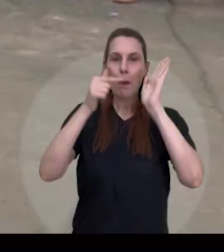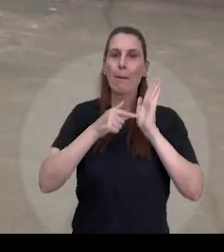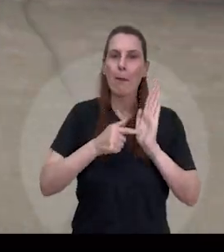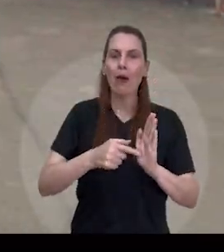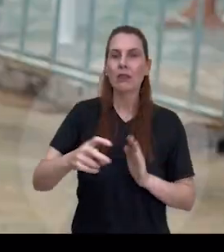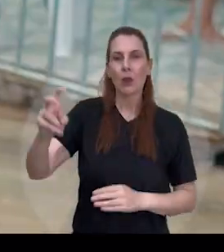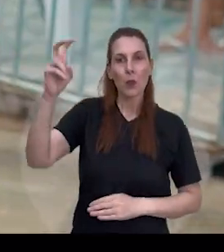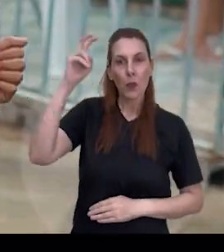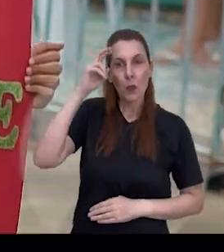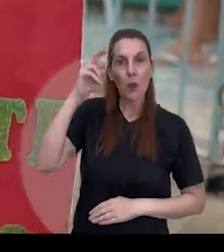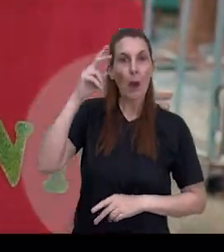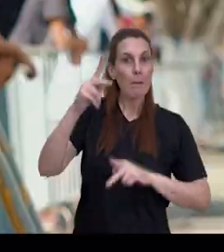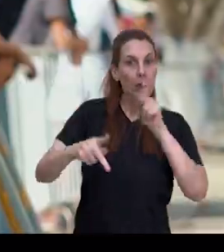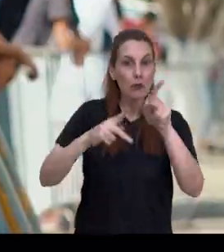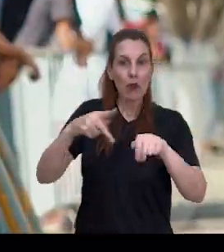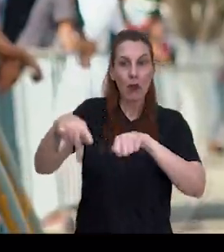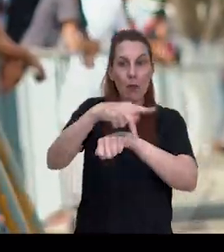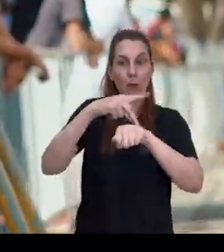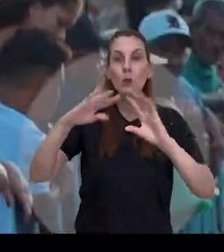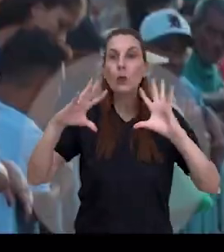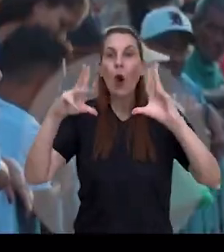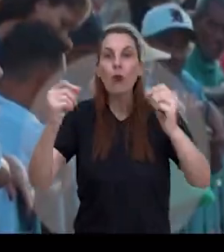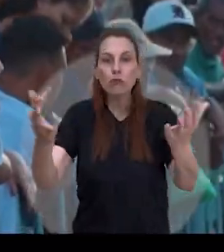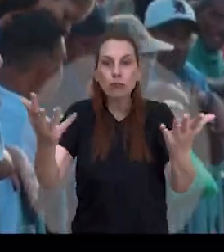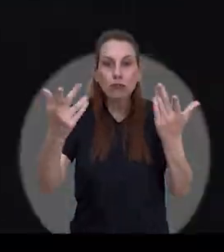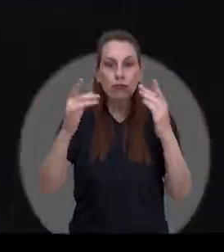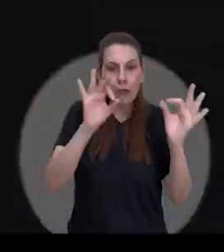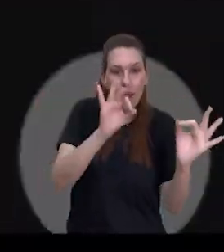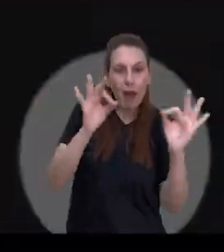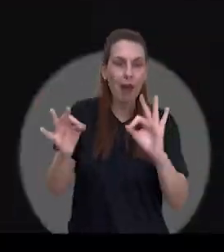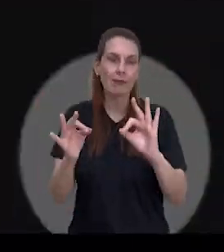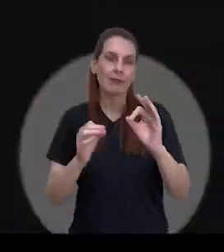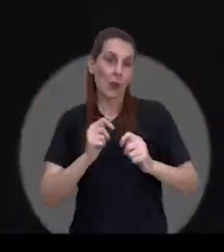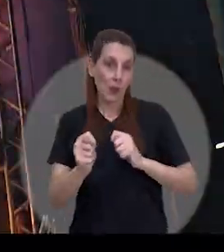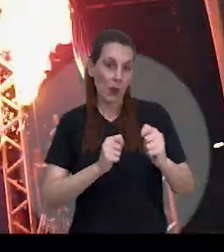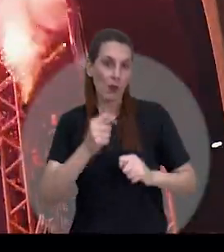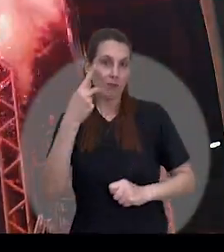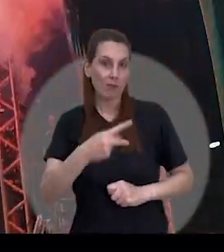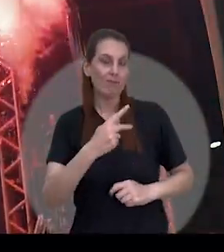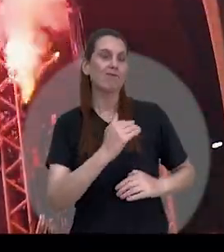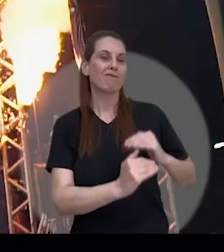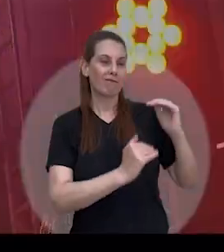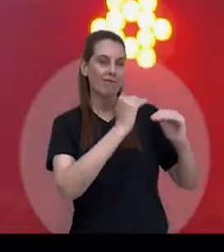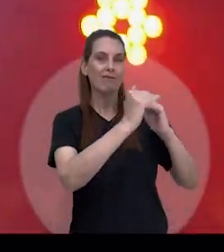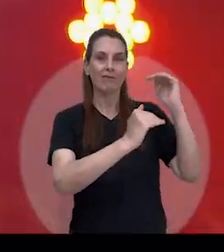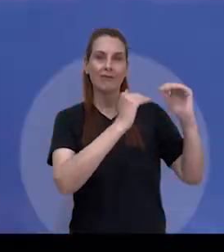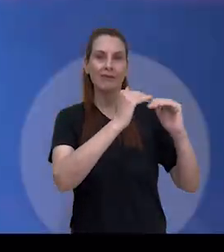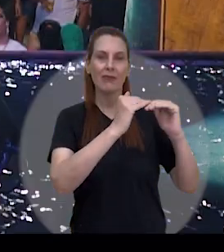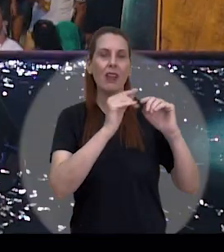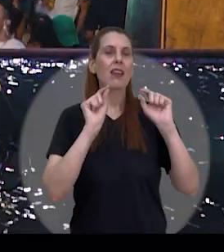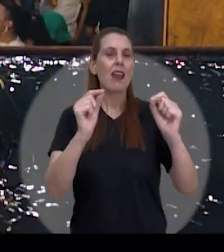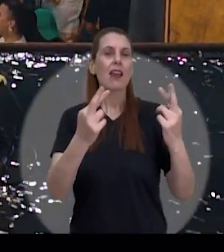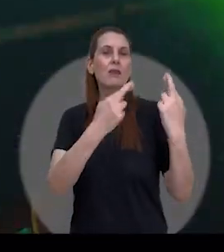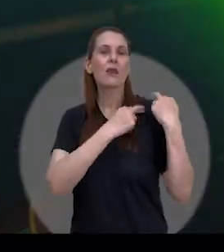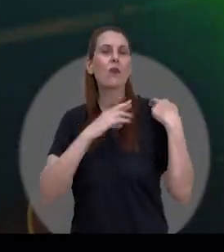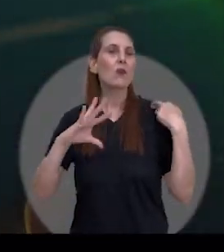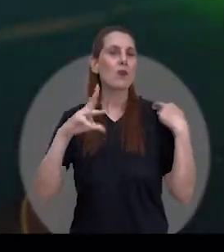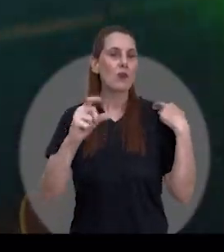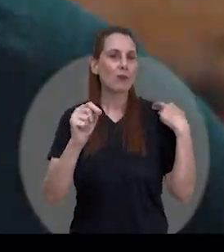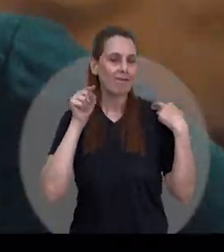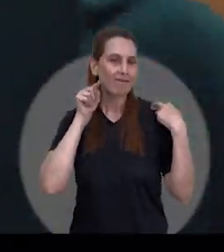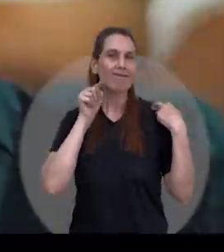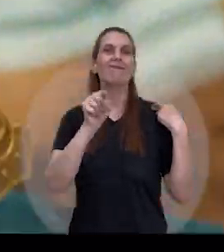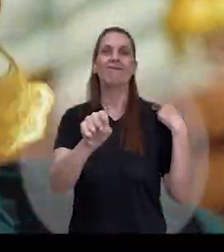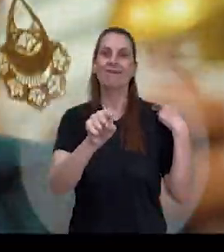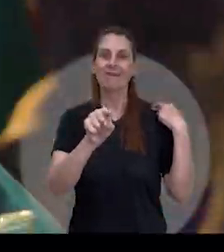uma manifestação cultural que atrai público de todo o país e alavanca a economia local. E quem faz tudo